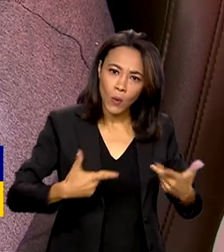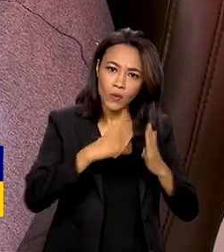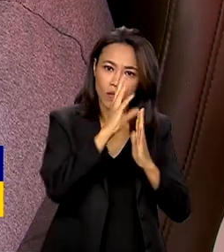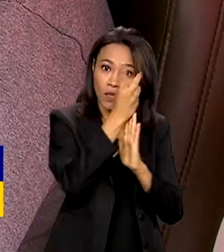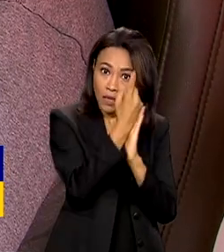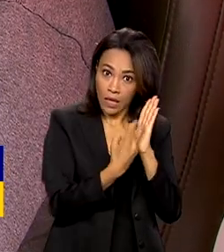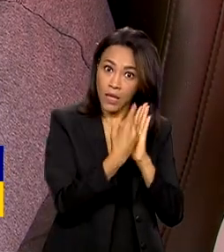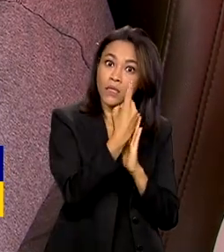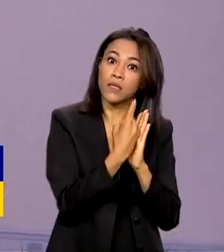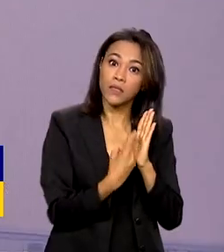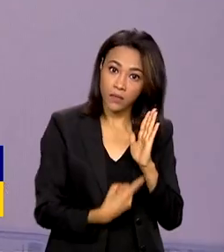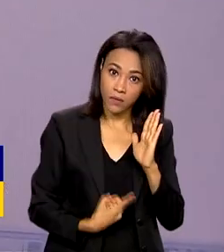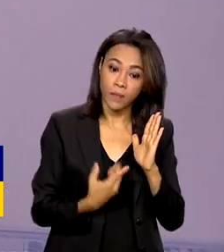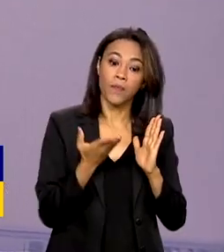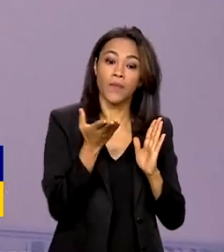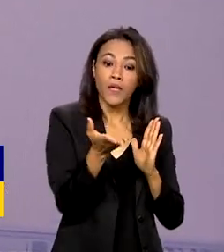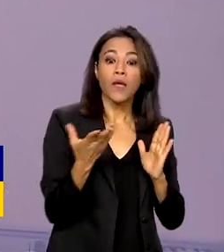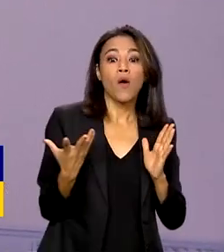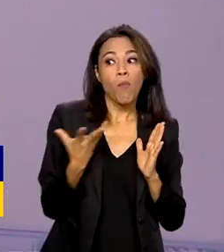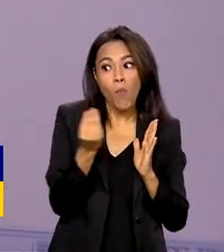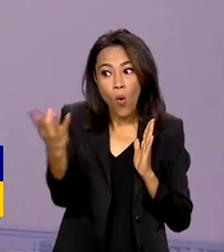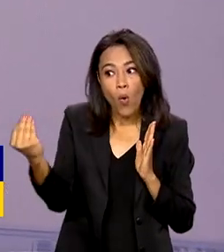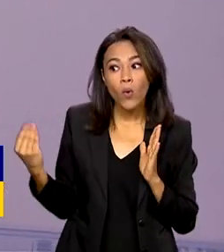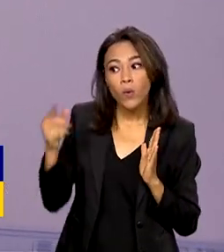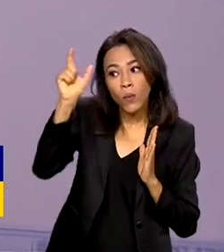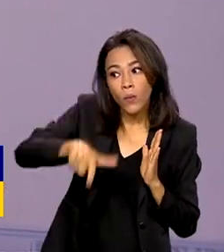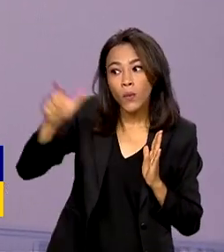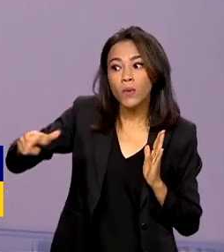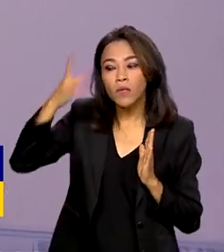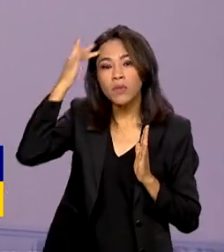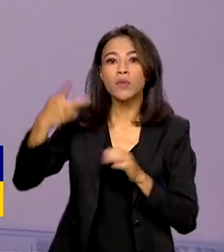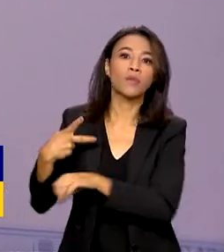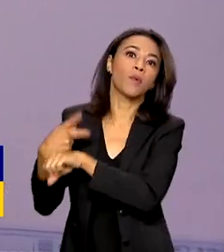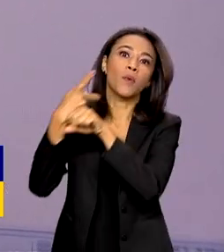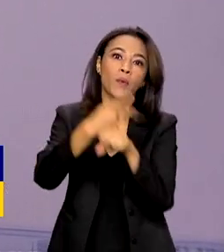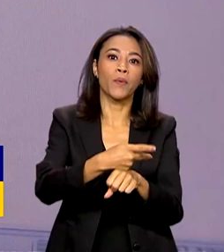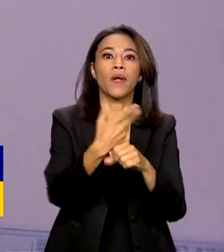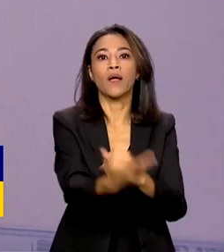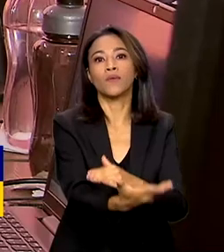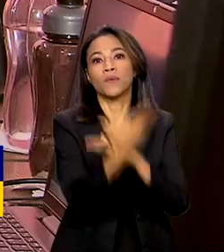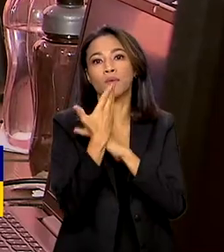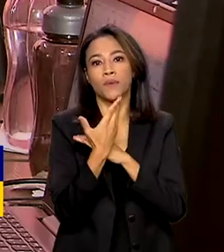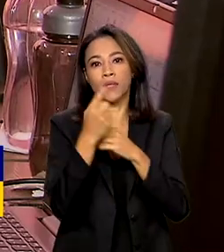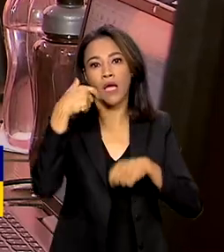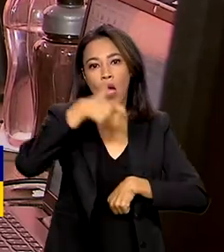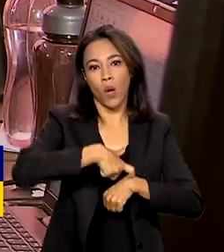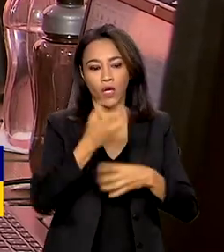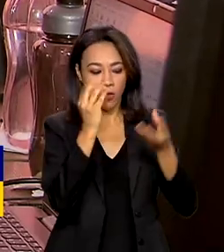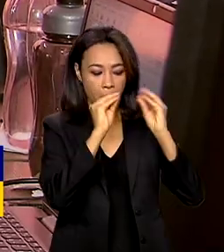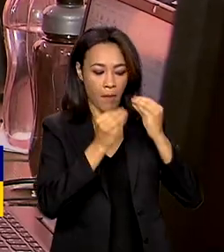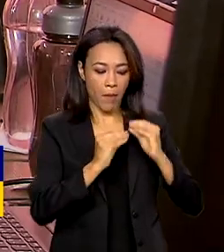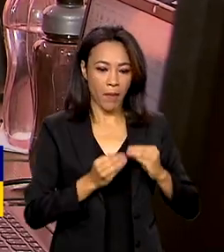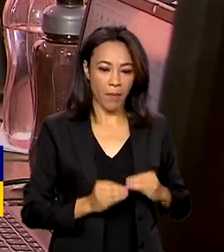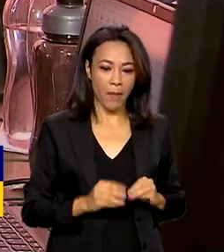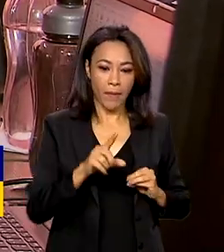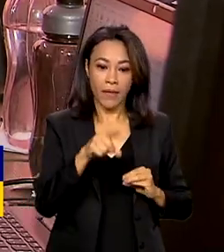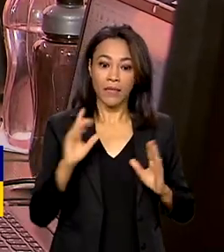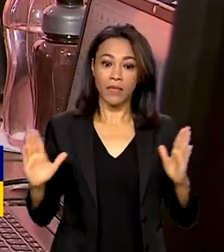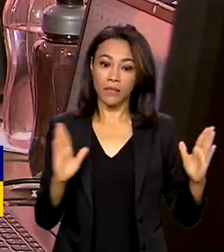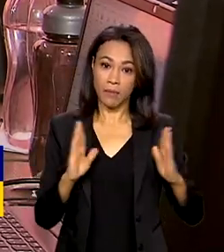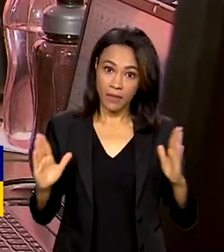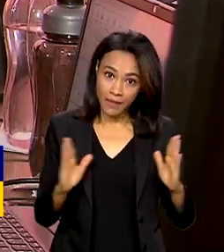inovações adotadas, muita gente ainda busca ajuda na hora de fazer a declaração. O movimento triplica nos